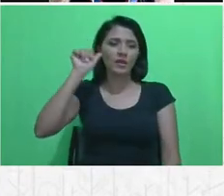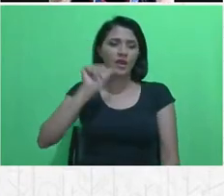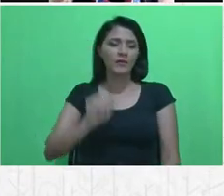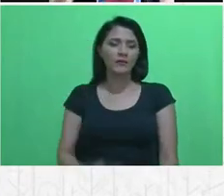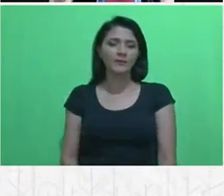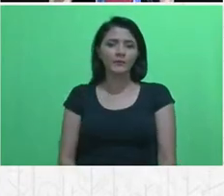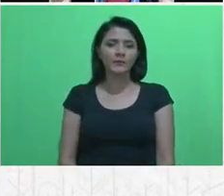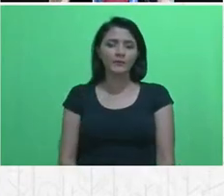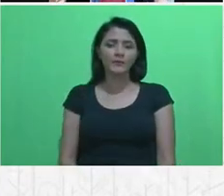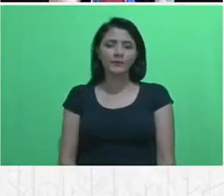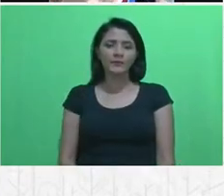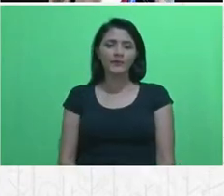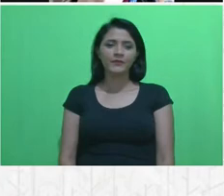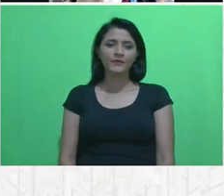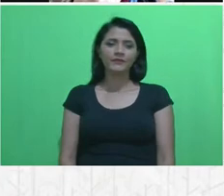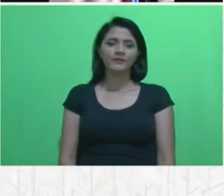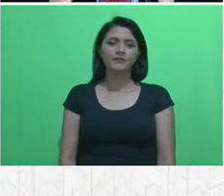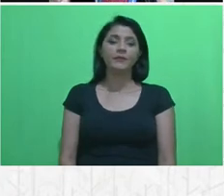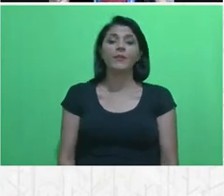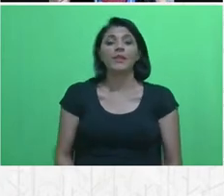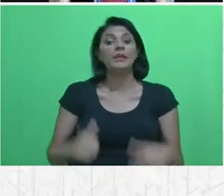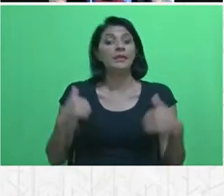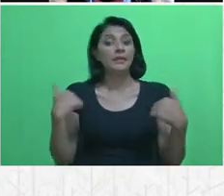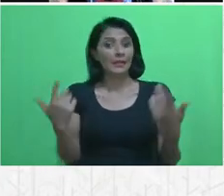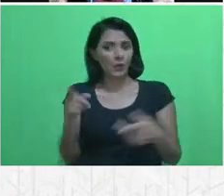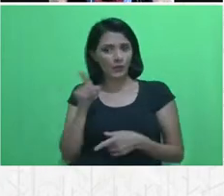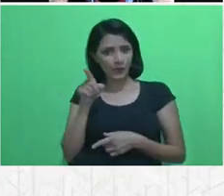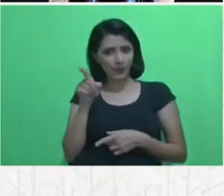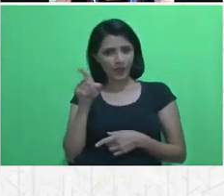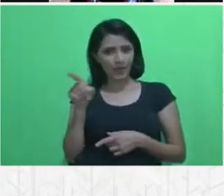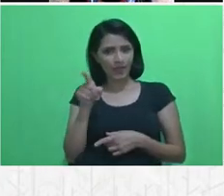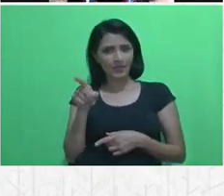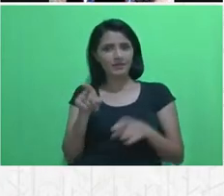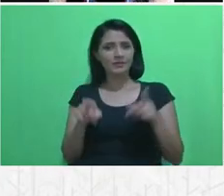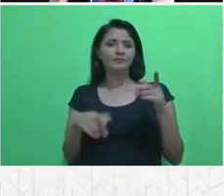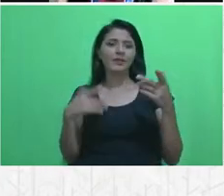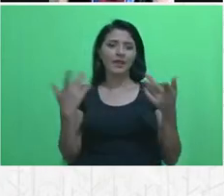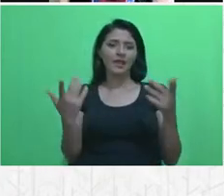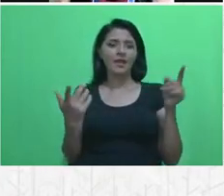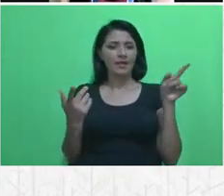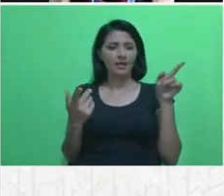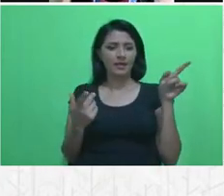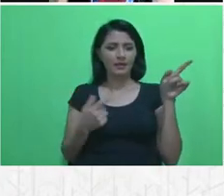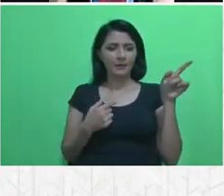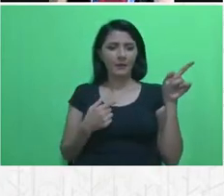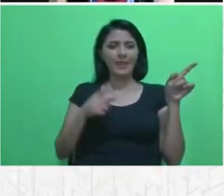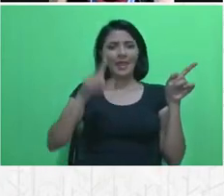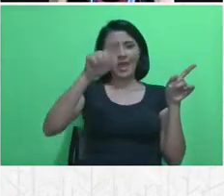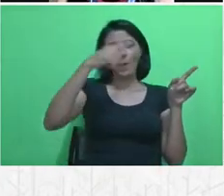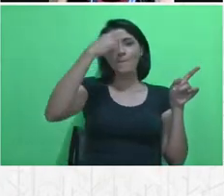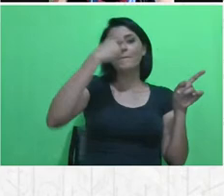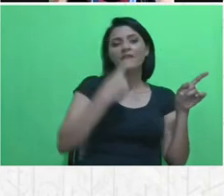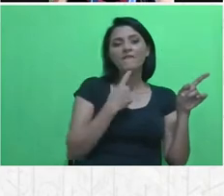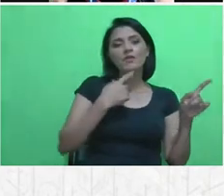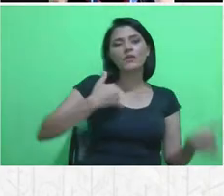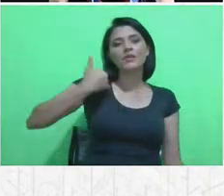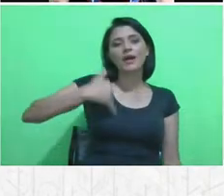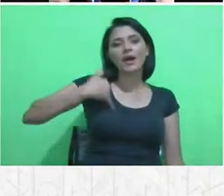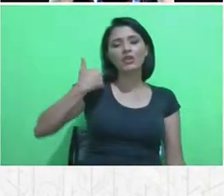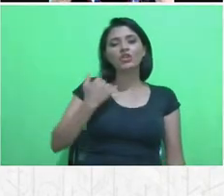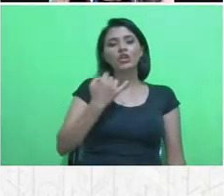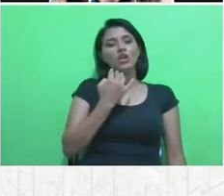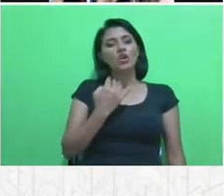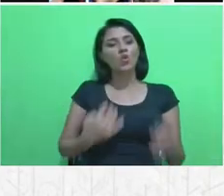É, nossa, então aqui é o perfil da faixa etária, onde 41% das